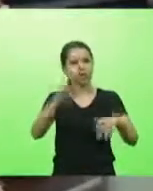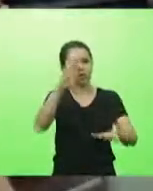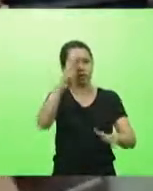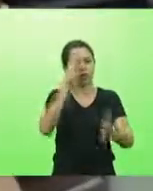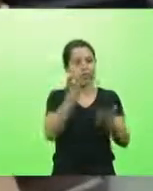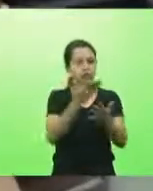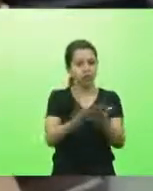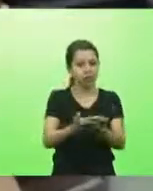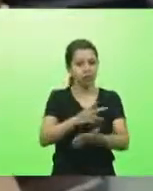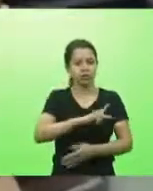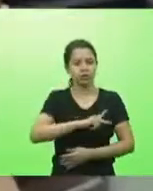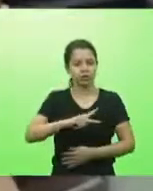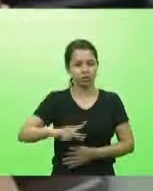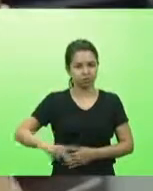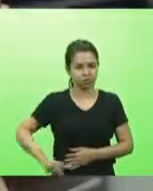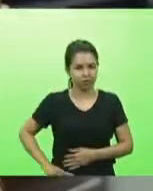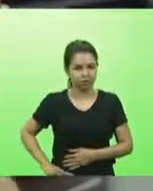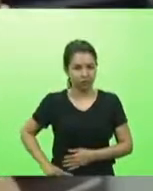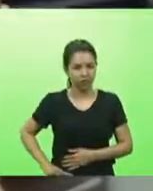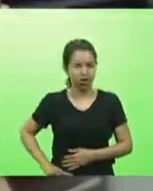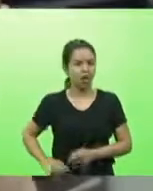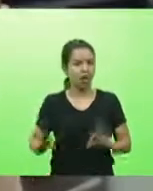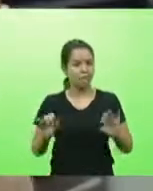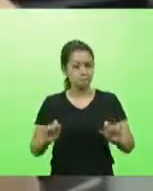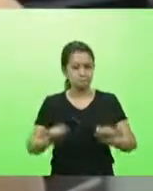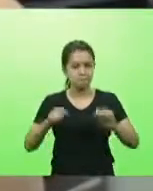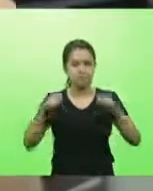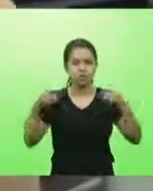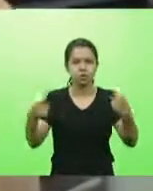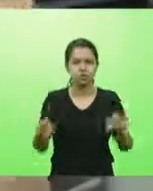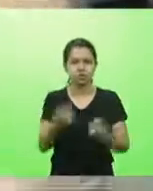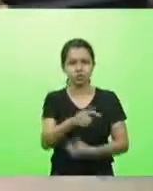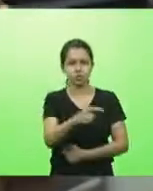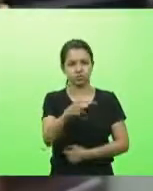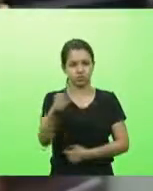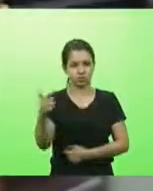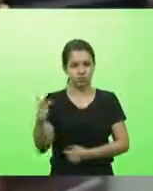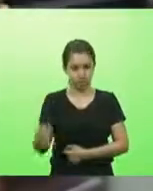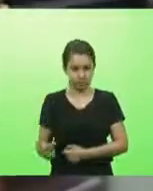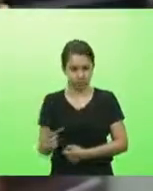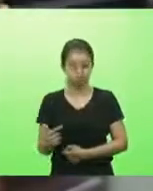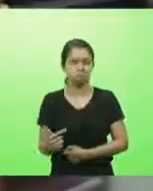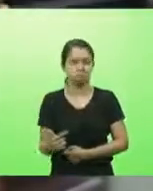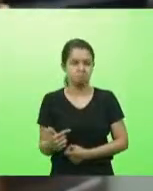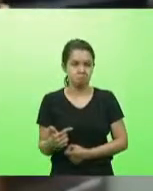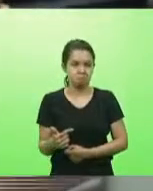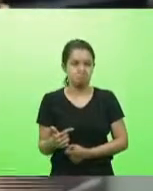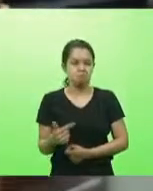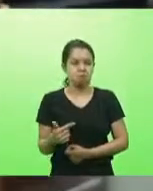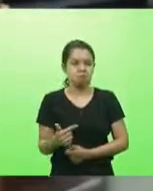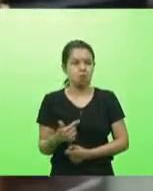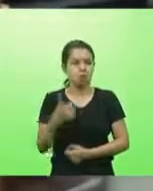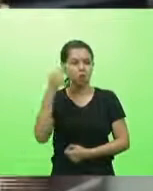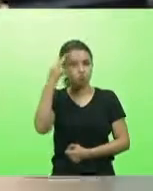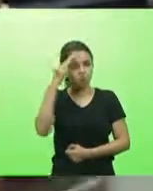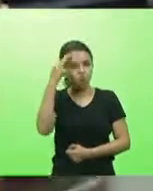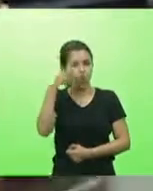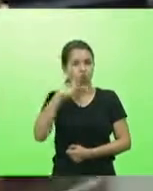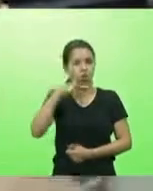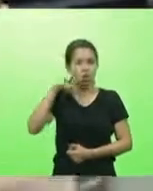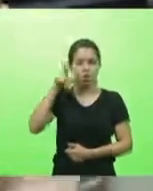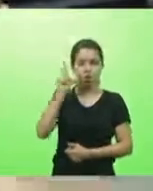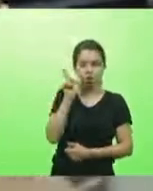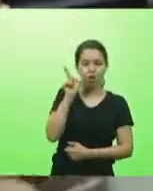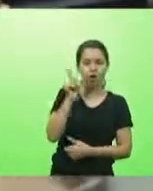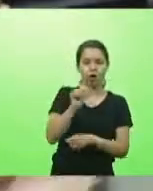que nada é impossível, principalmente eu que sei o que passa aí. Os sonhos de ontem são a esperança de